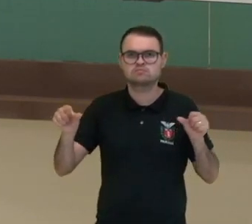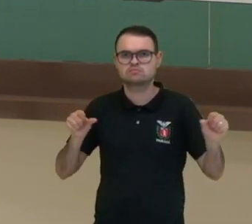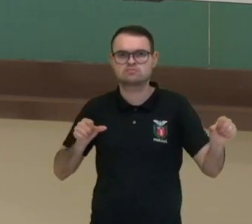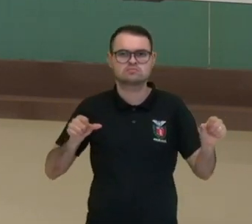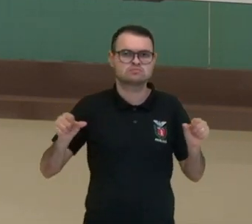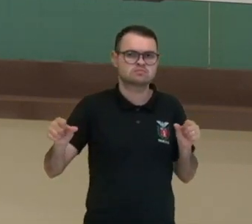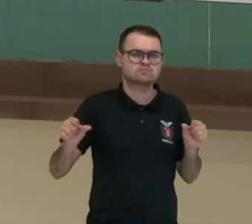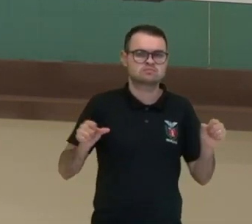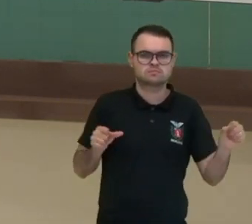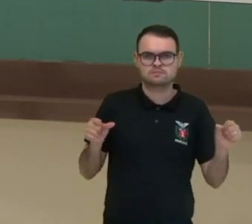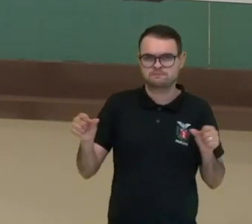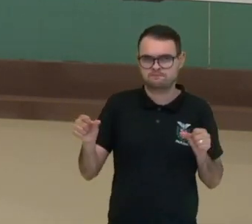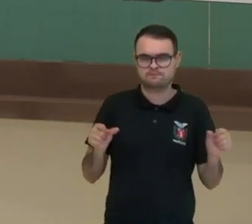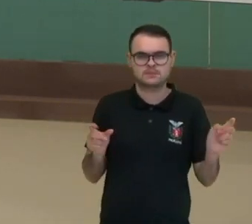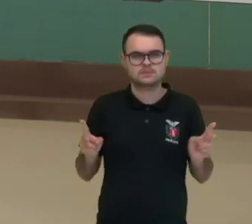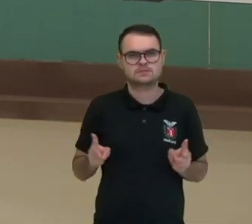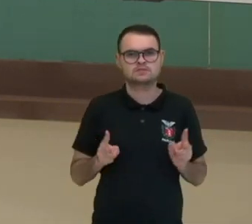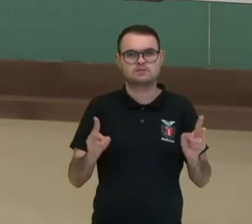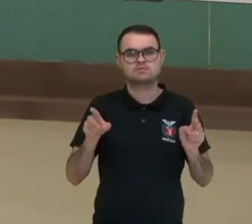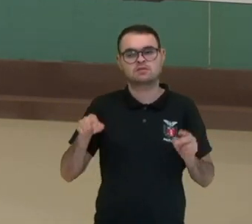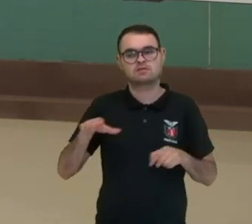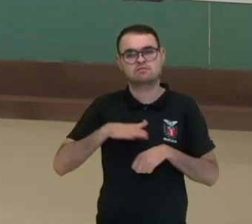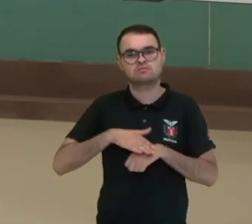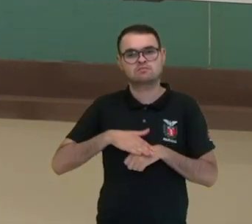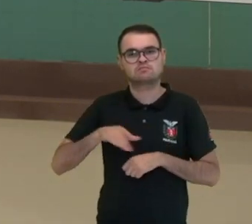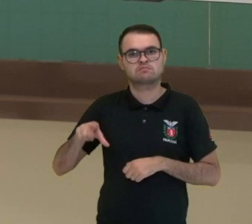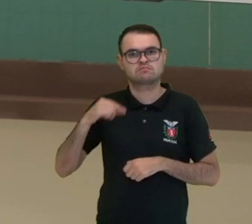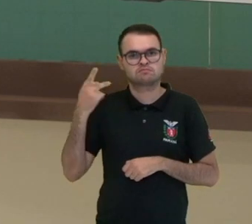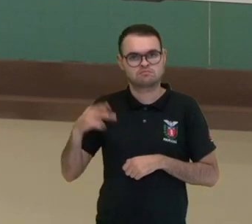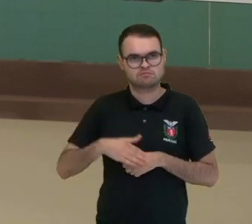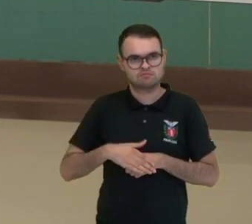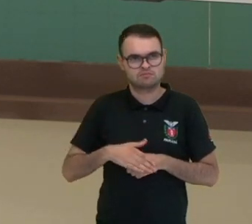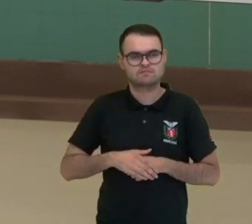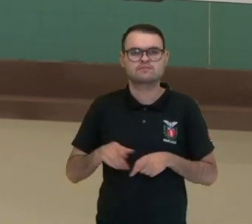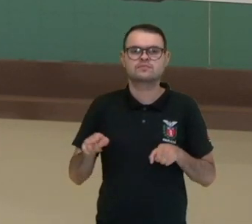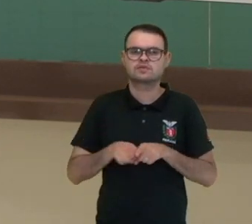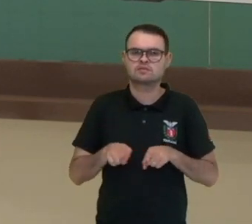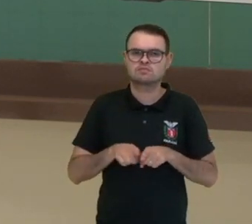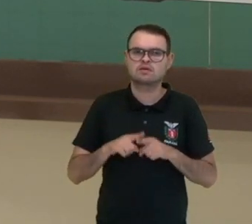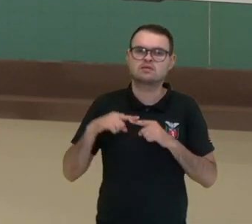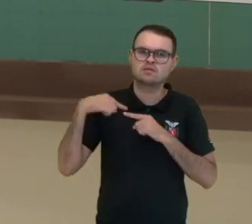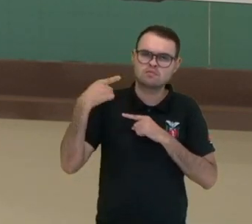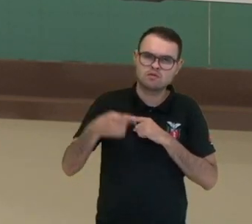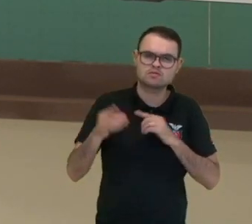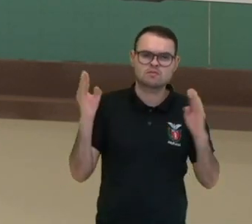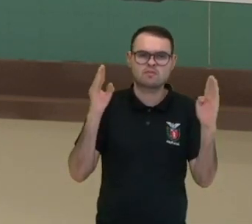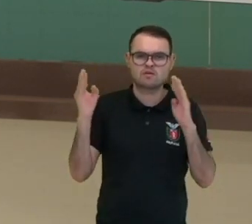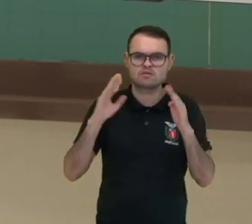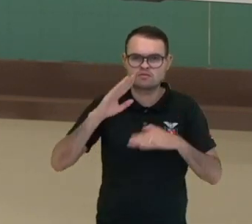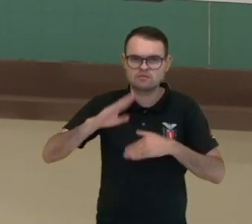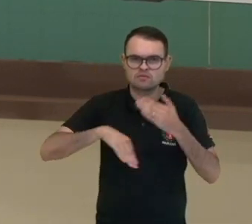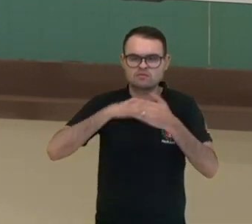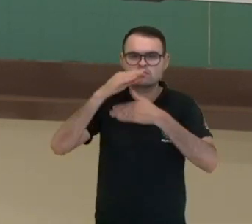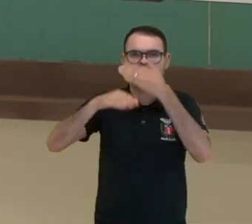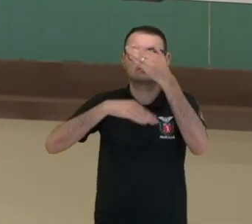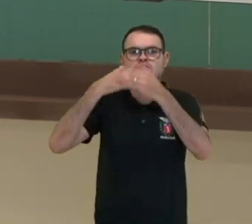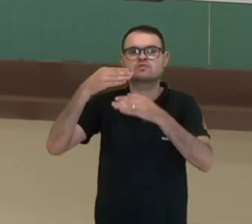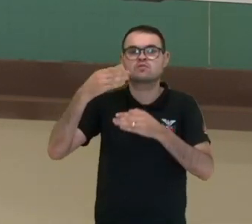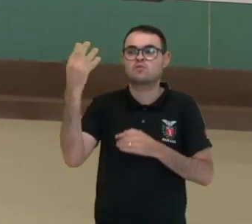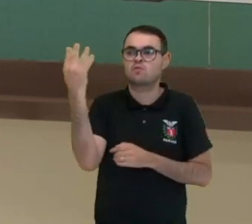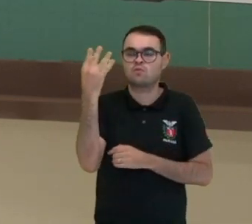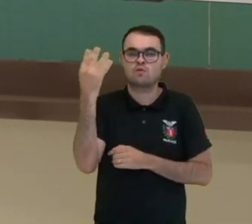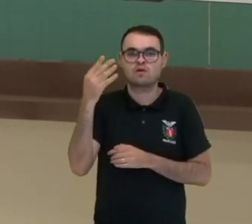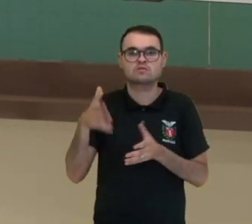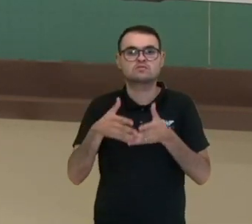e o outro, sempre que lhe fosse conveniente. E também vai ser o período aí que vamos desenvolver o quarto